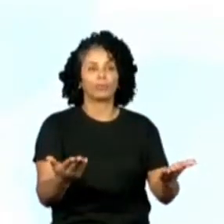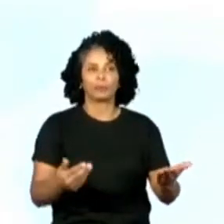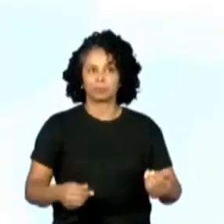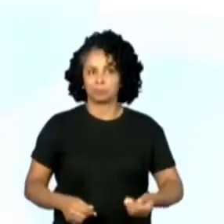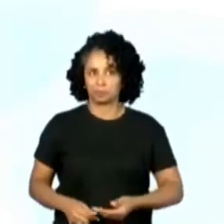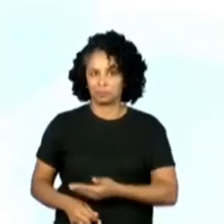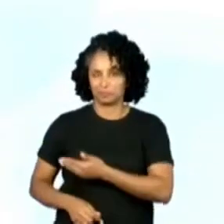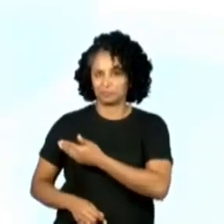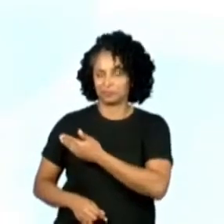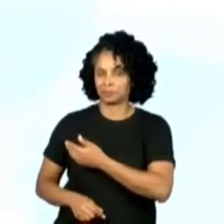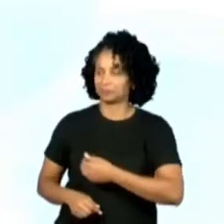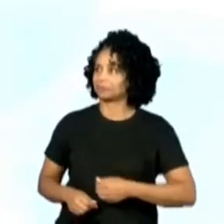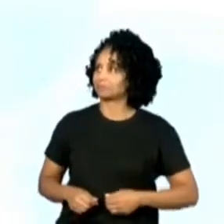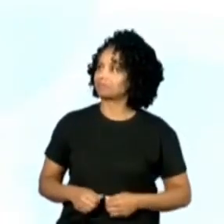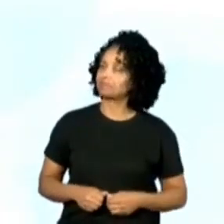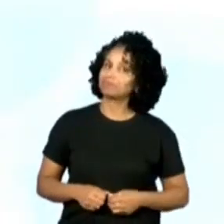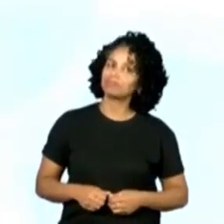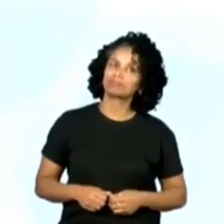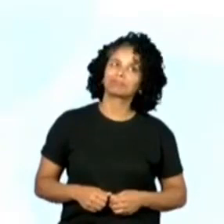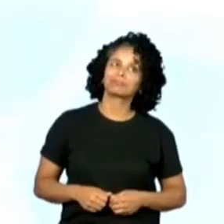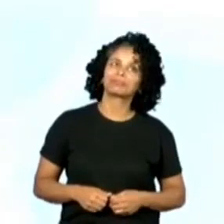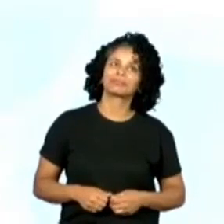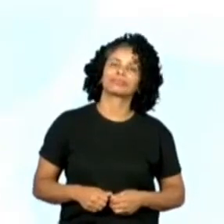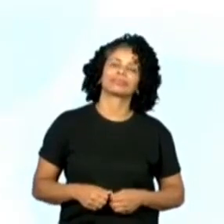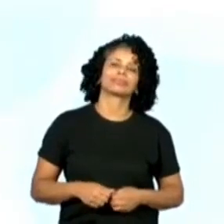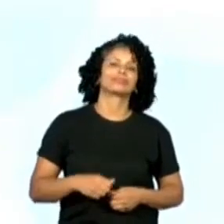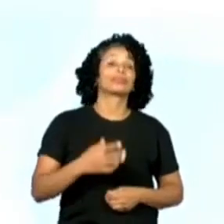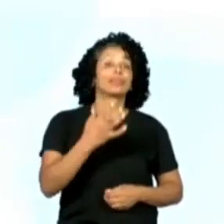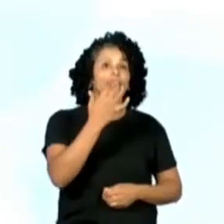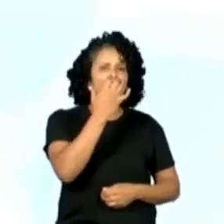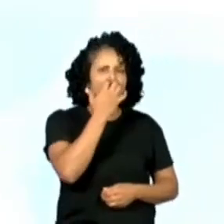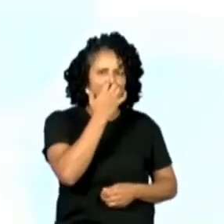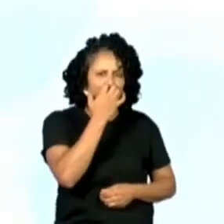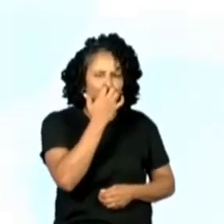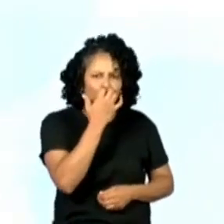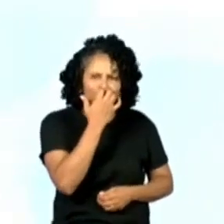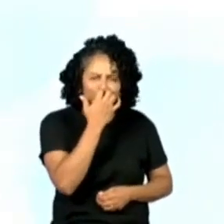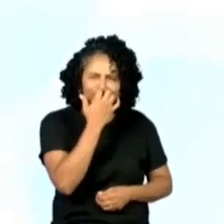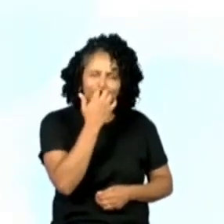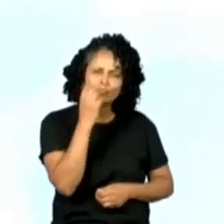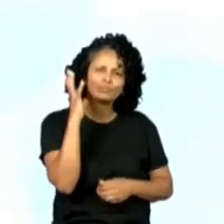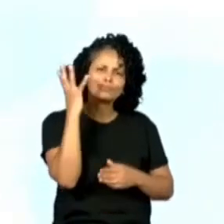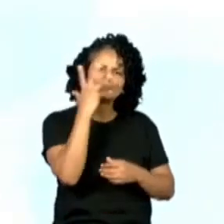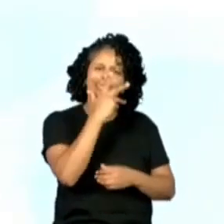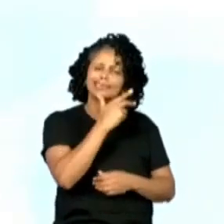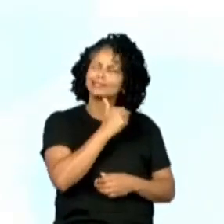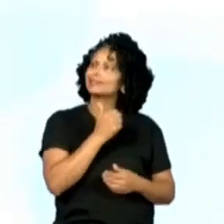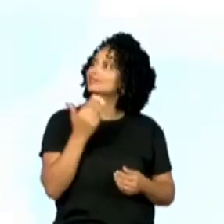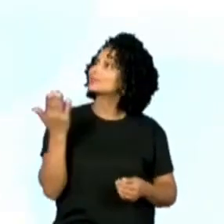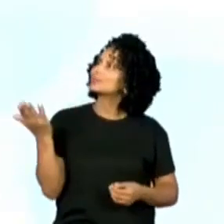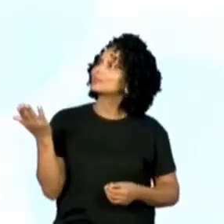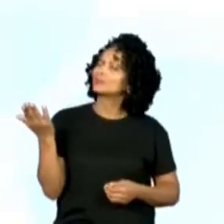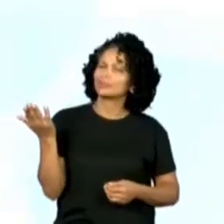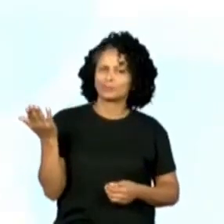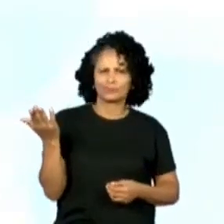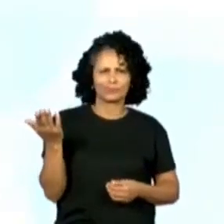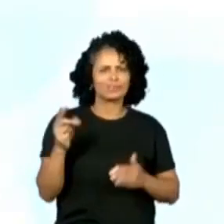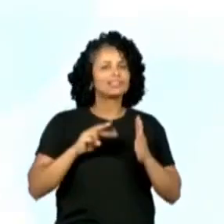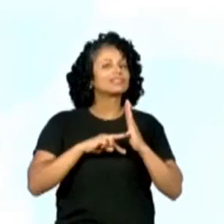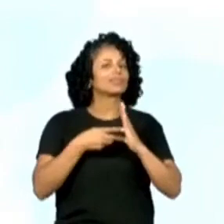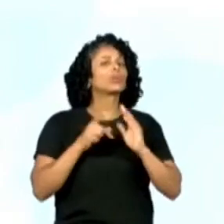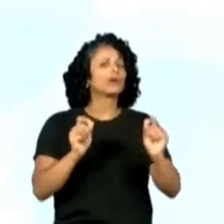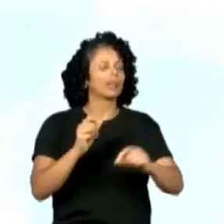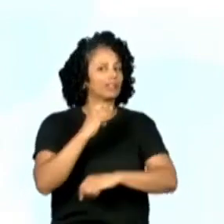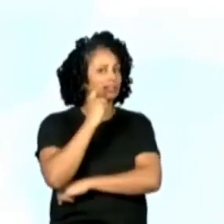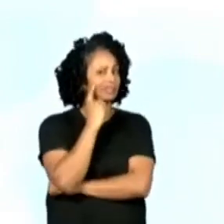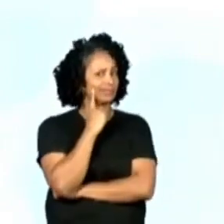mentira sobre o professor Seba é tem um cachorrinho lindo. Isso quer dizer